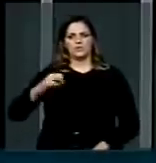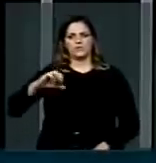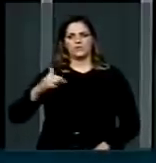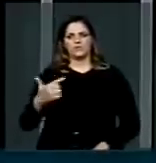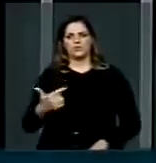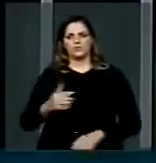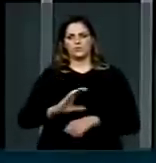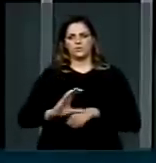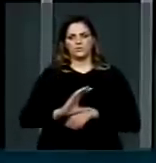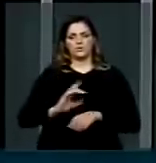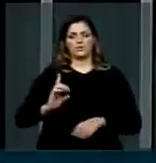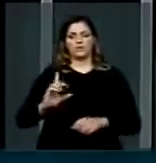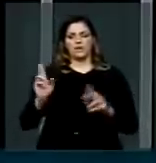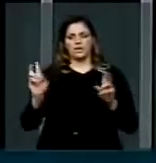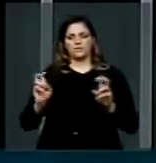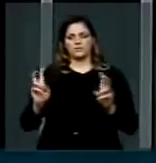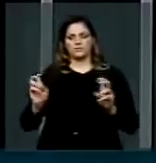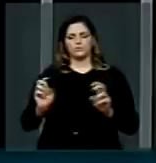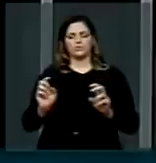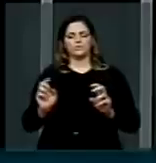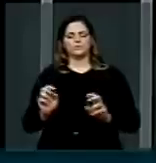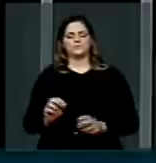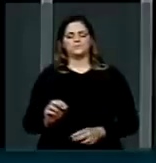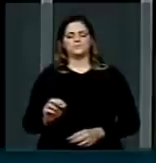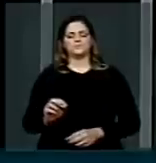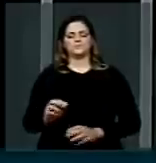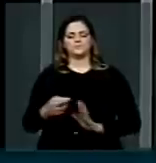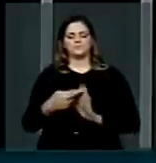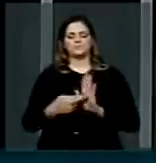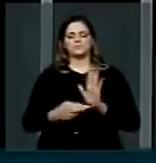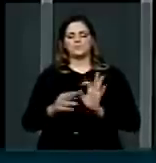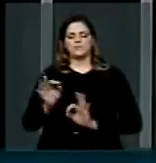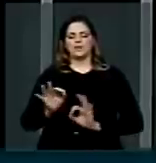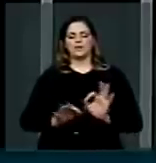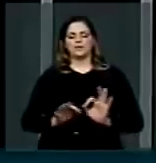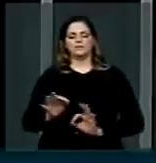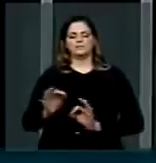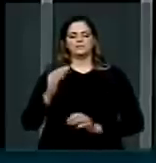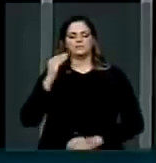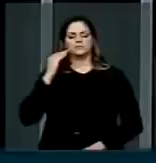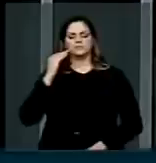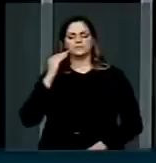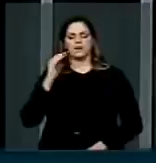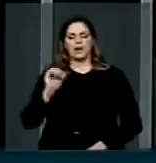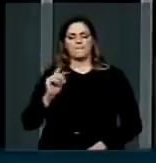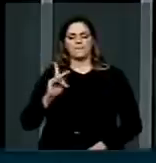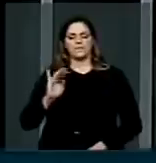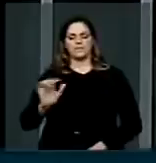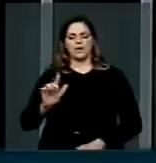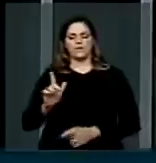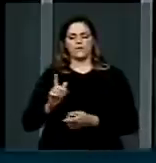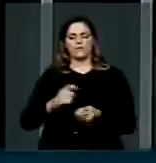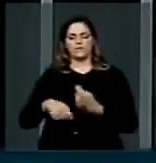Constituição, que trata da questão da regulamentação do capital financeiro,